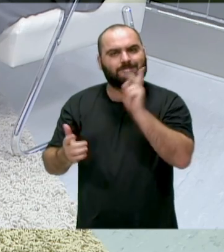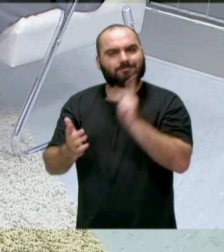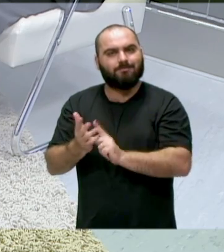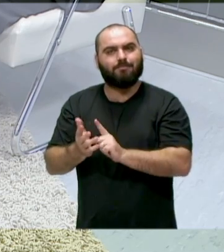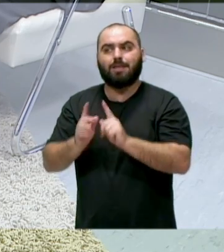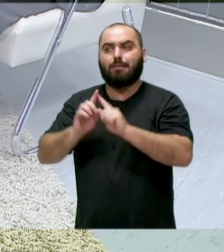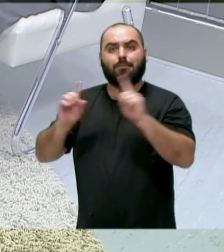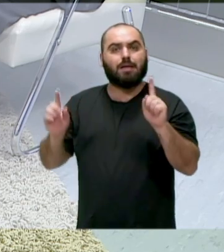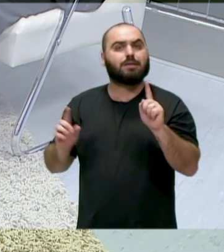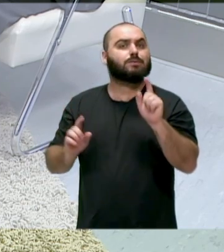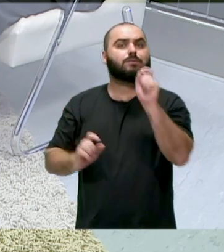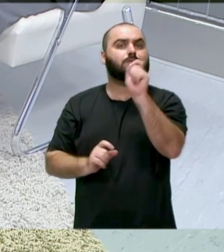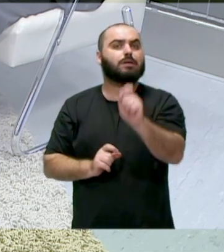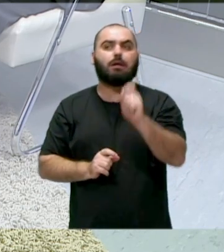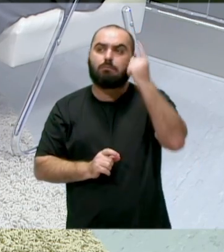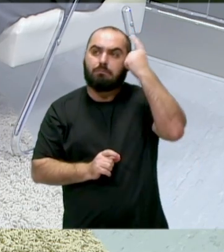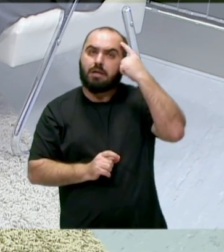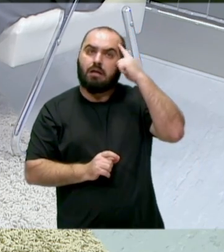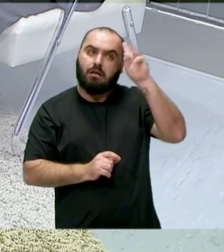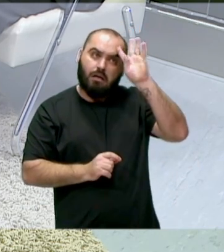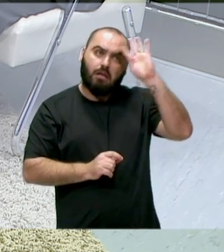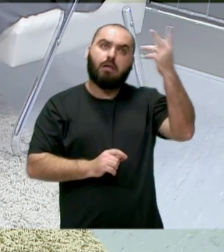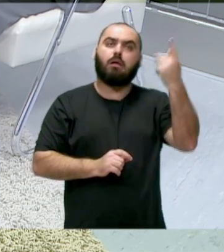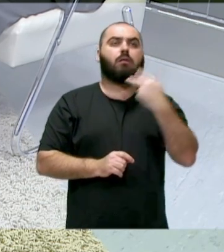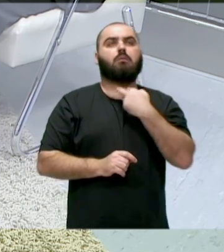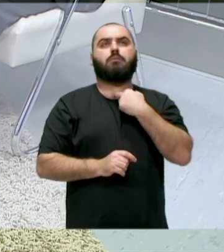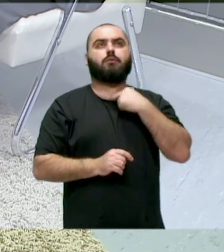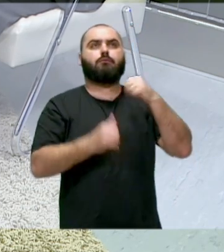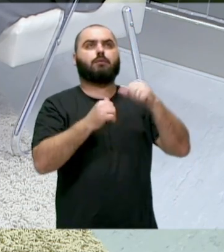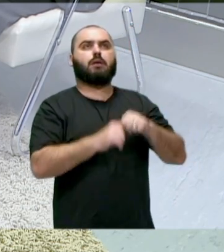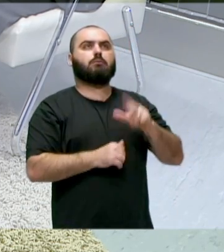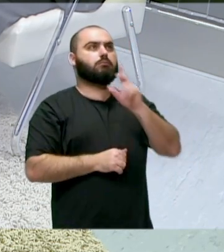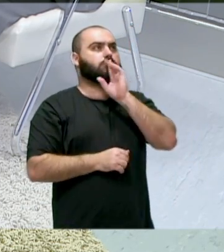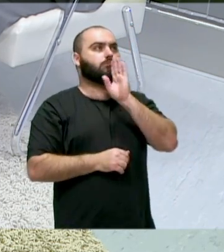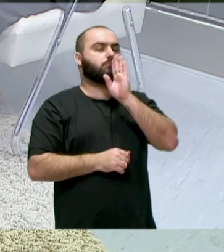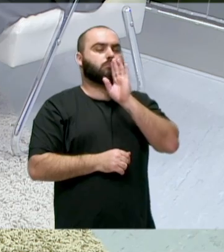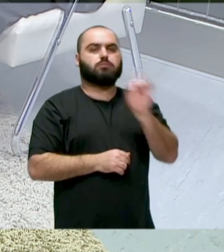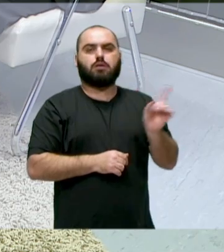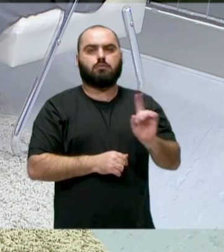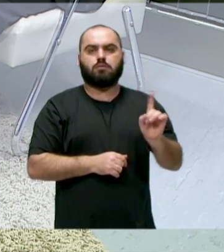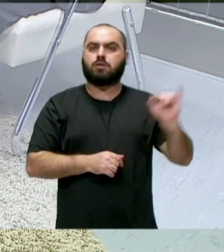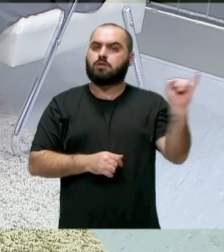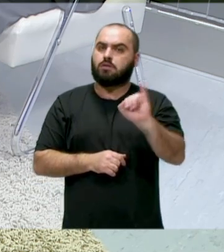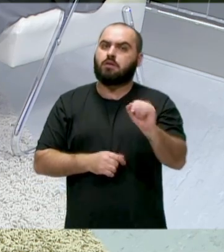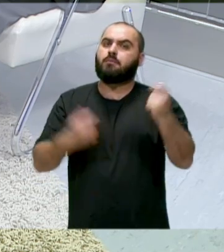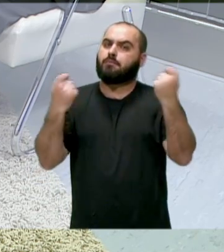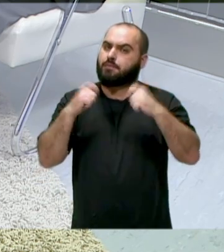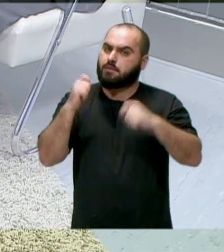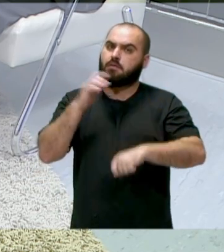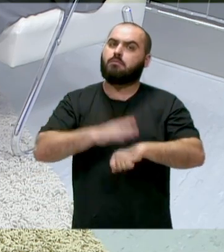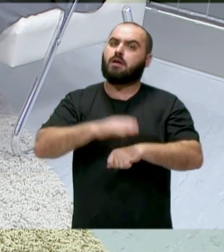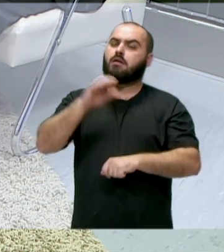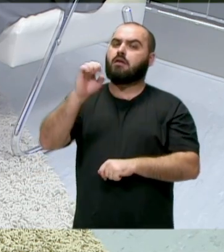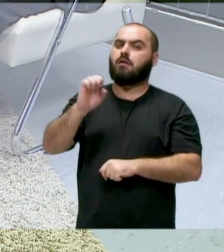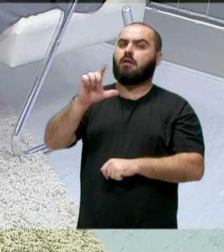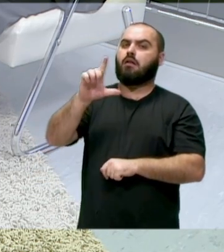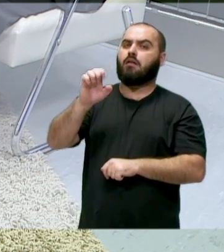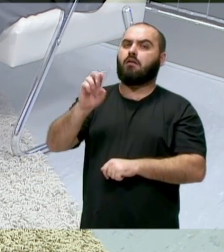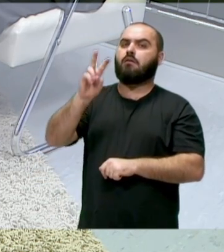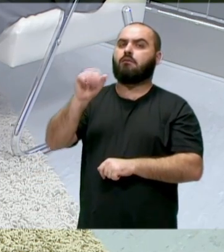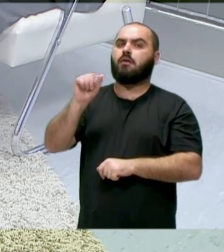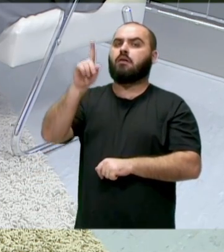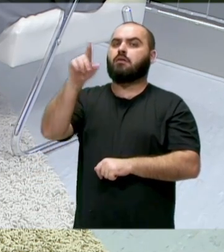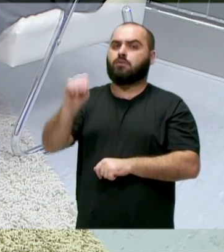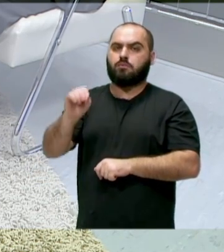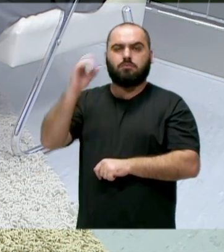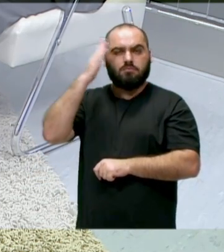pode é deixar de pensar em soluções. Soluções a curto, médio e longo prazo. Eu acredito que Itajaí precisaria de mais elevados. Pensar em algo mais